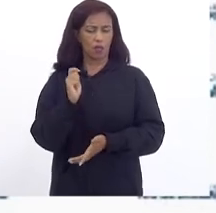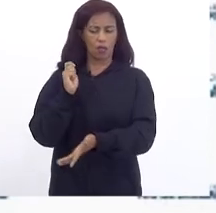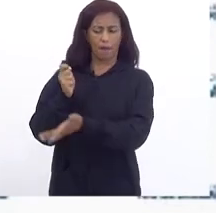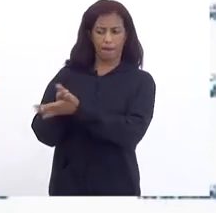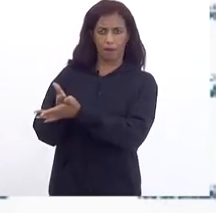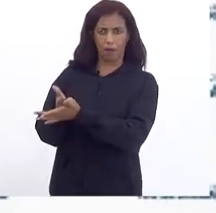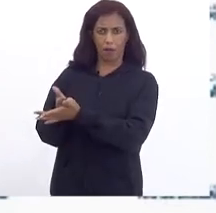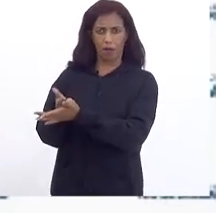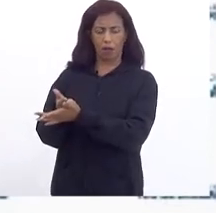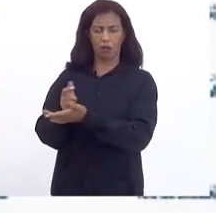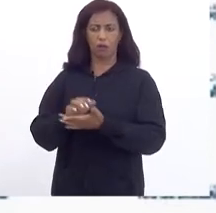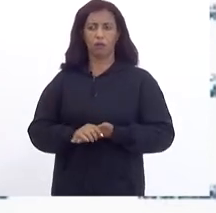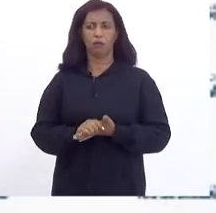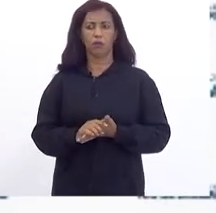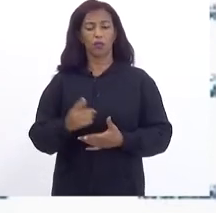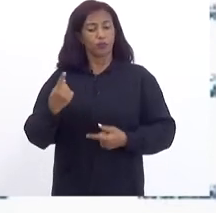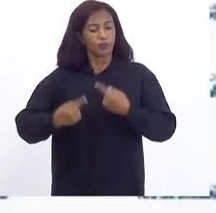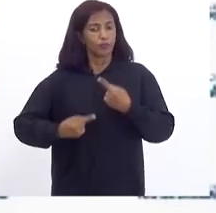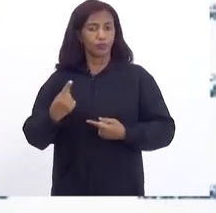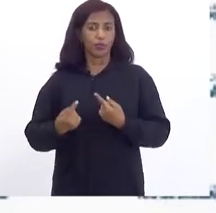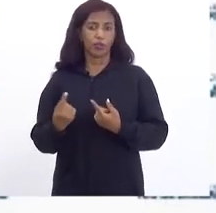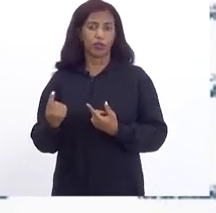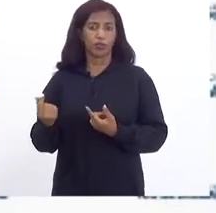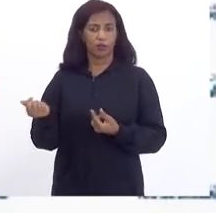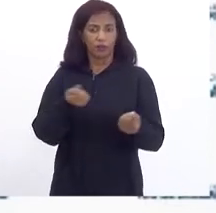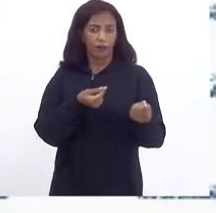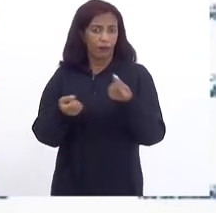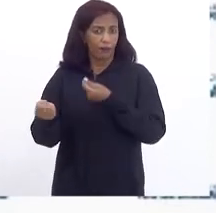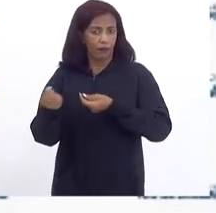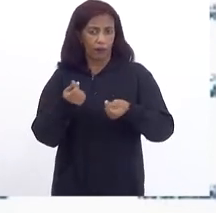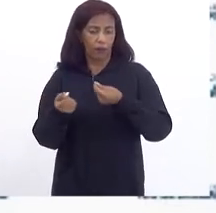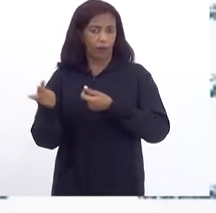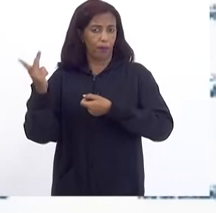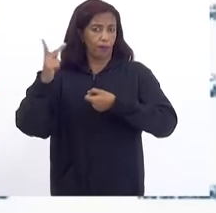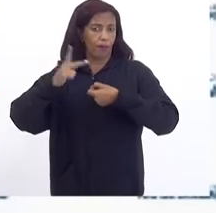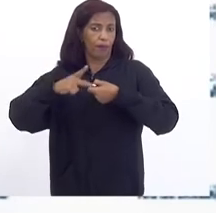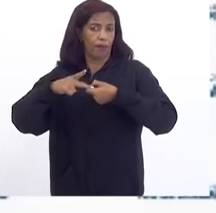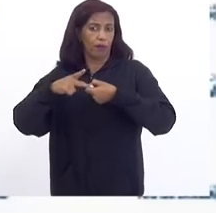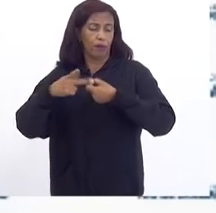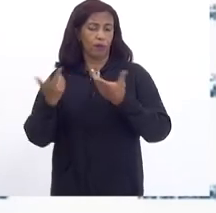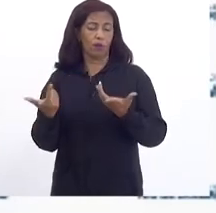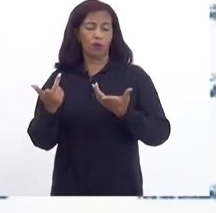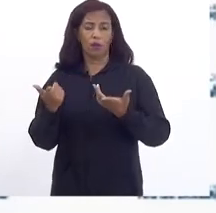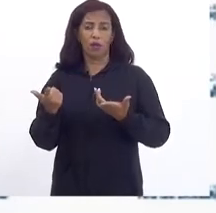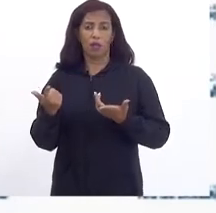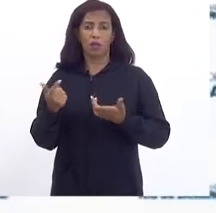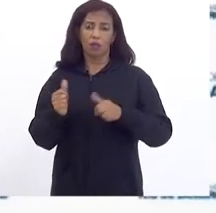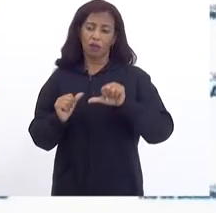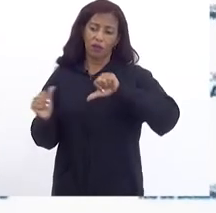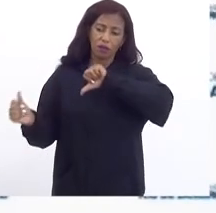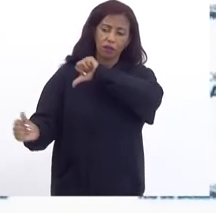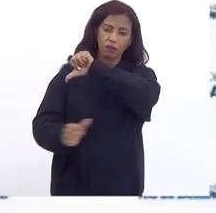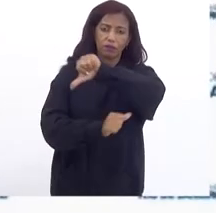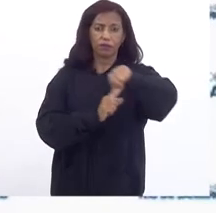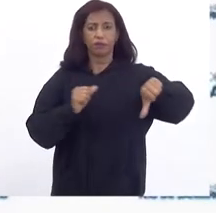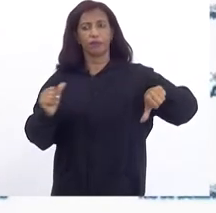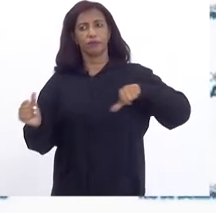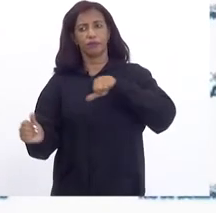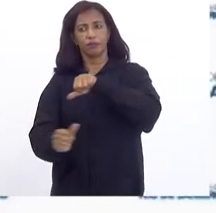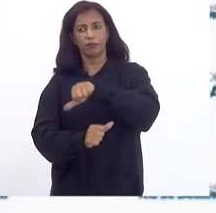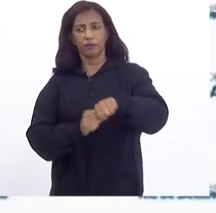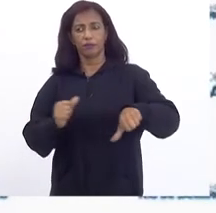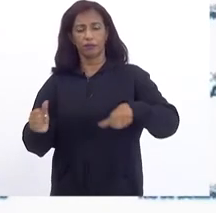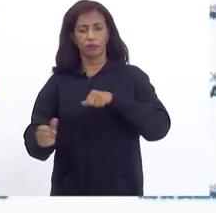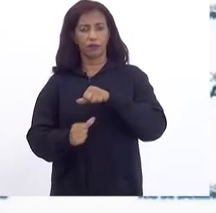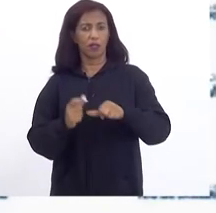Mas A política De preços Da Petrobras Que faz com que A cadeia toda Tenha Esse